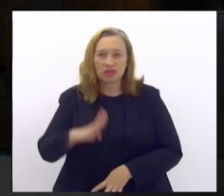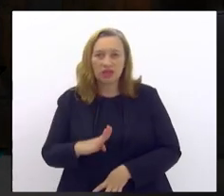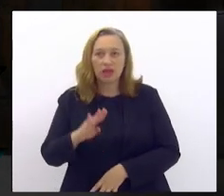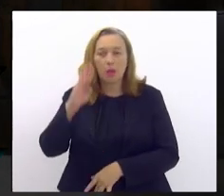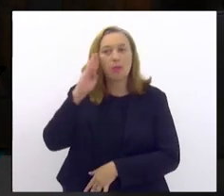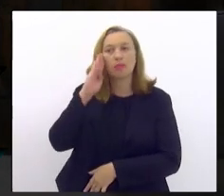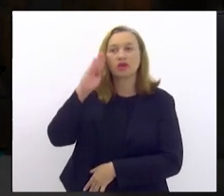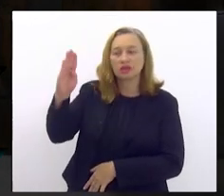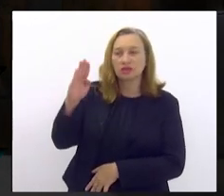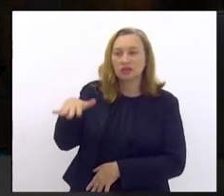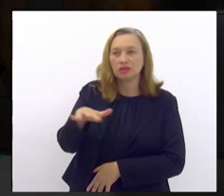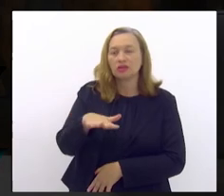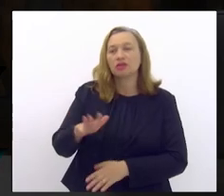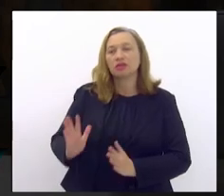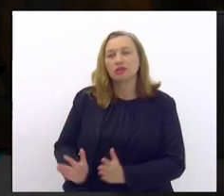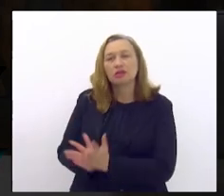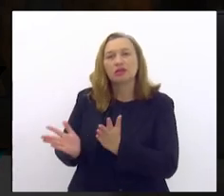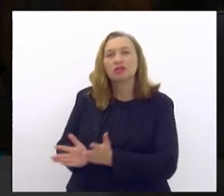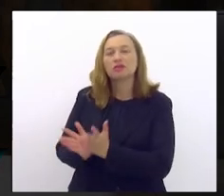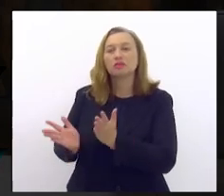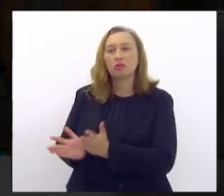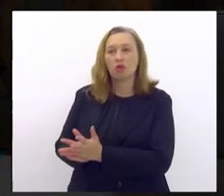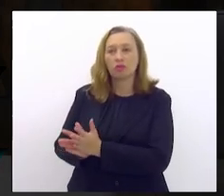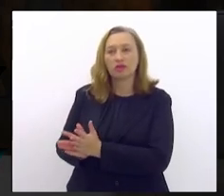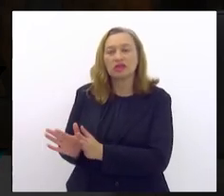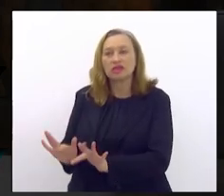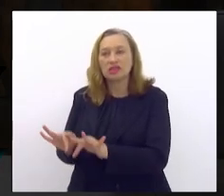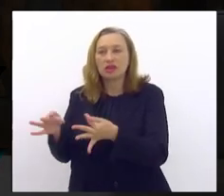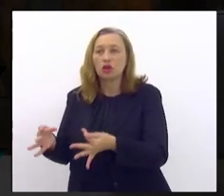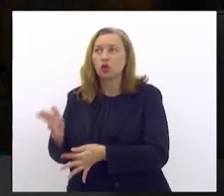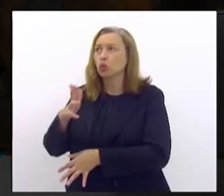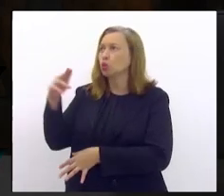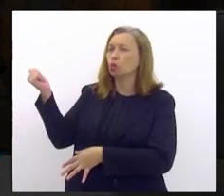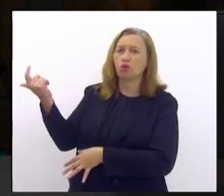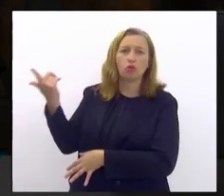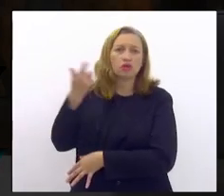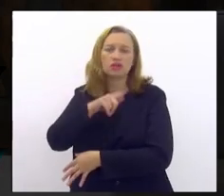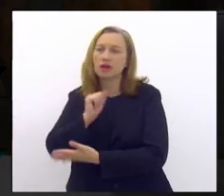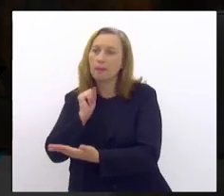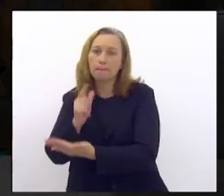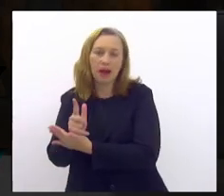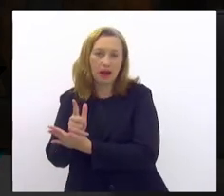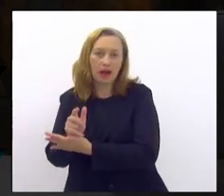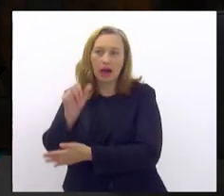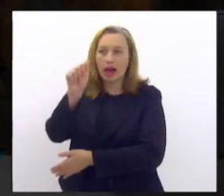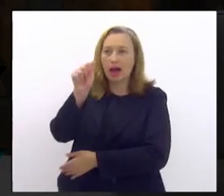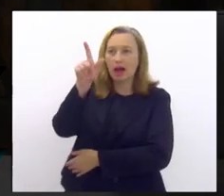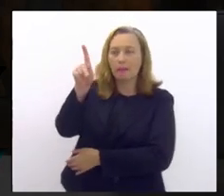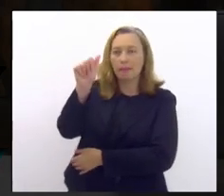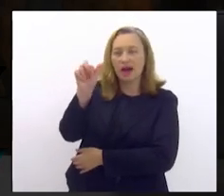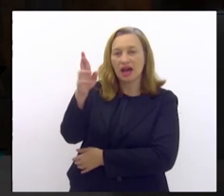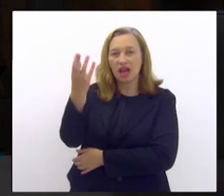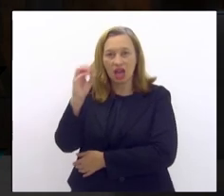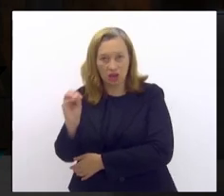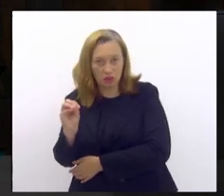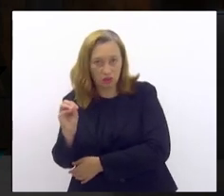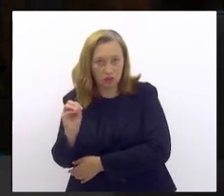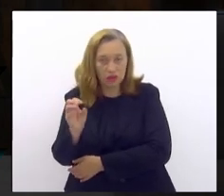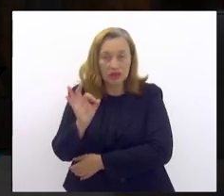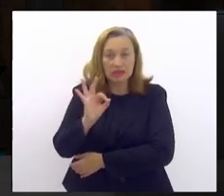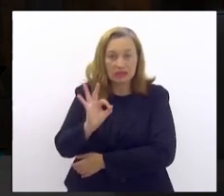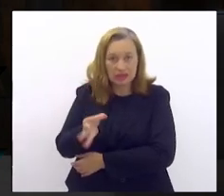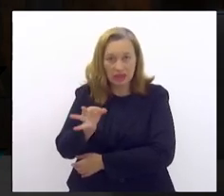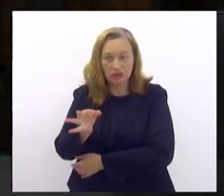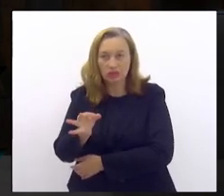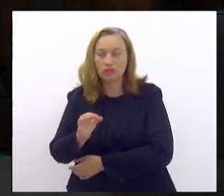os mais humildes que, infelizmente, jamais vão ter condição de ter esse solado específico